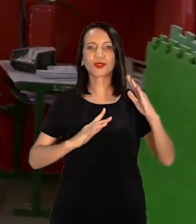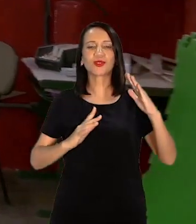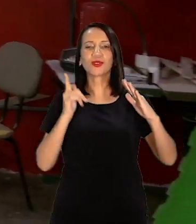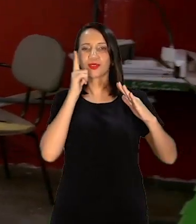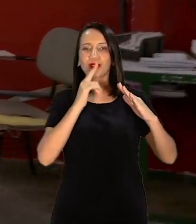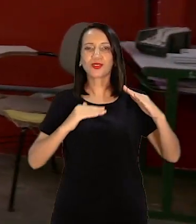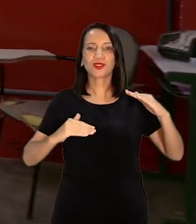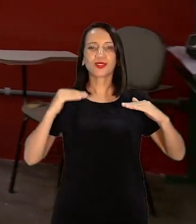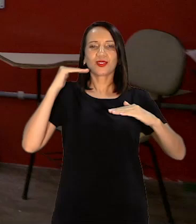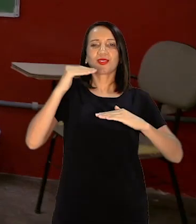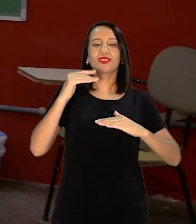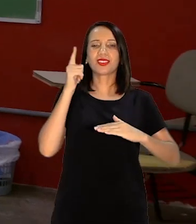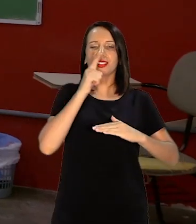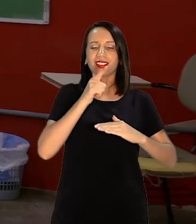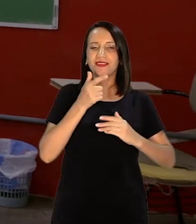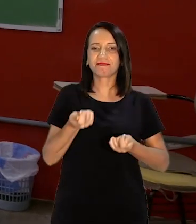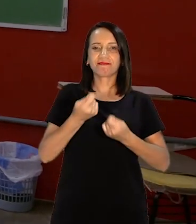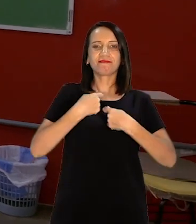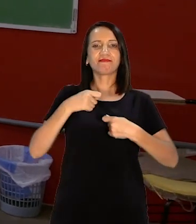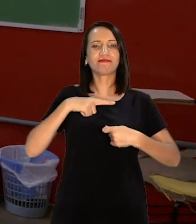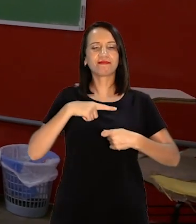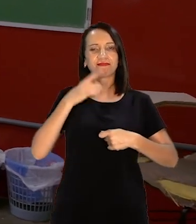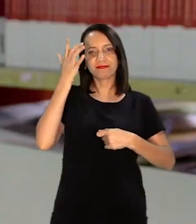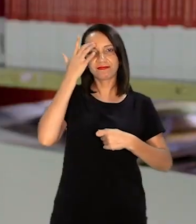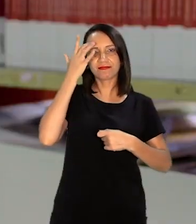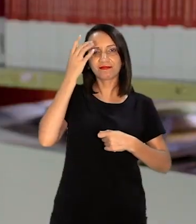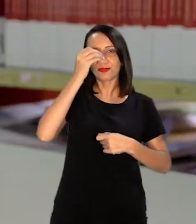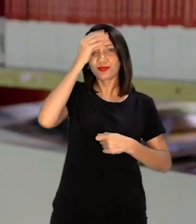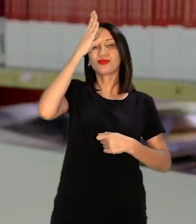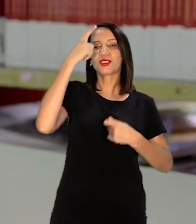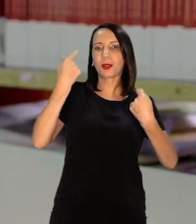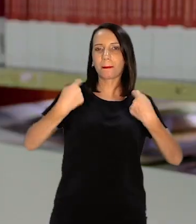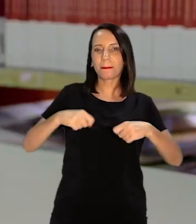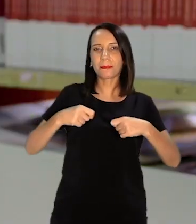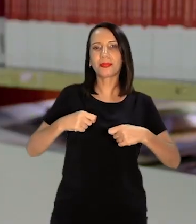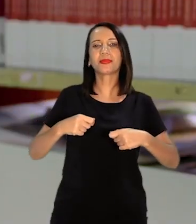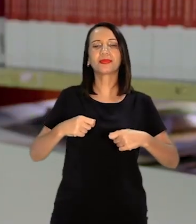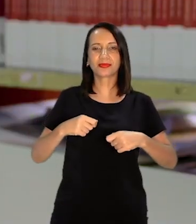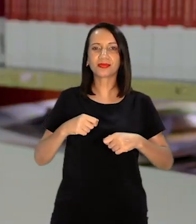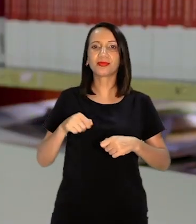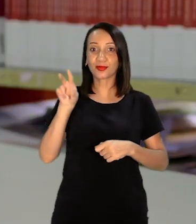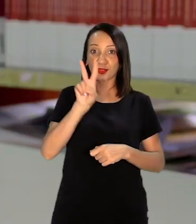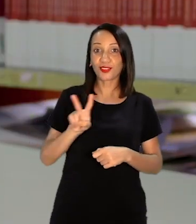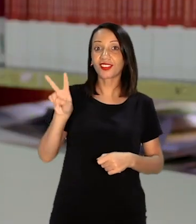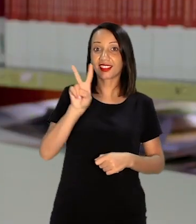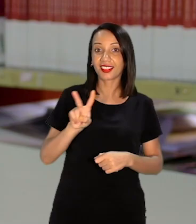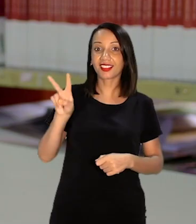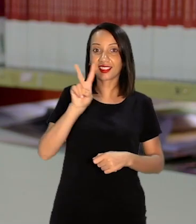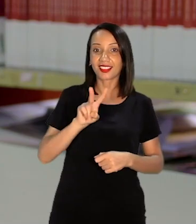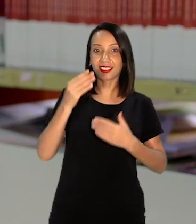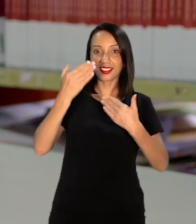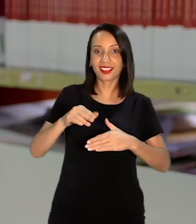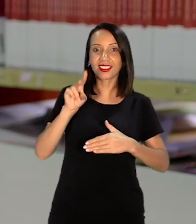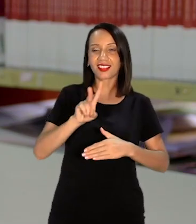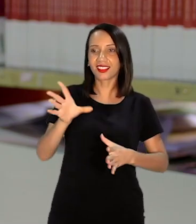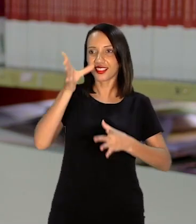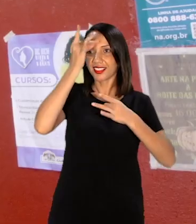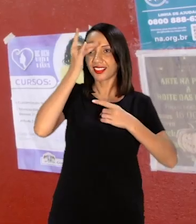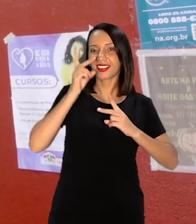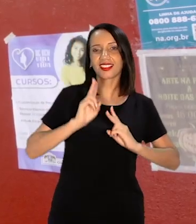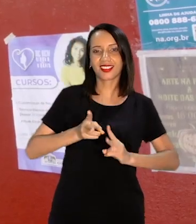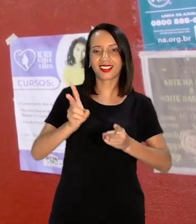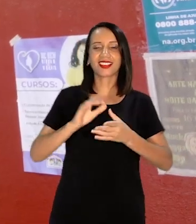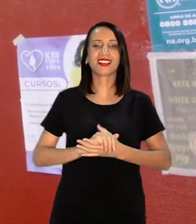Ele dá aula E isso é uma coisa Que eu vou levar pra sempre